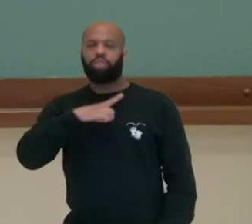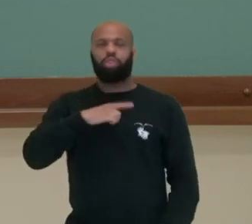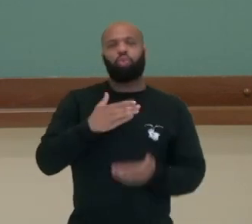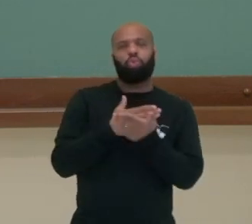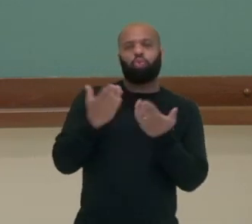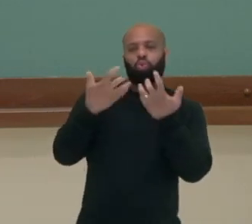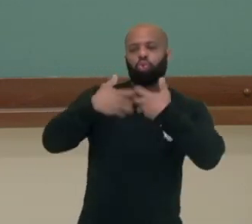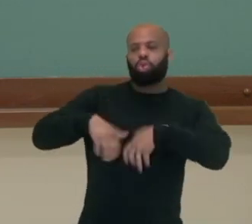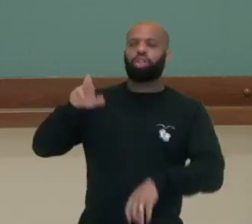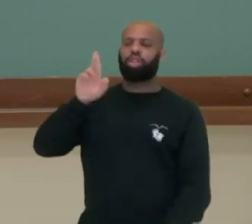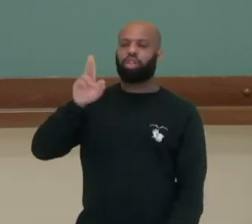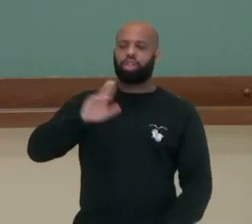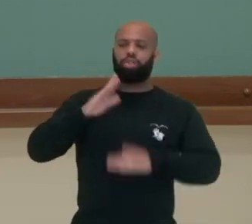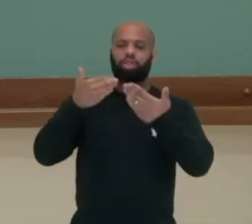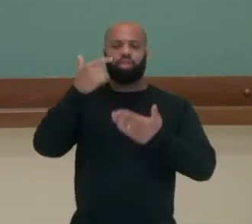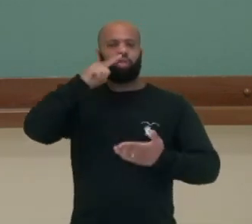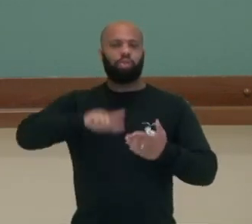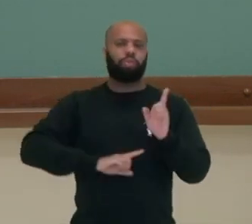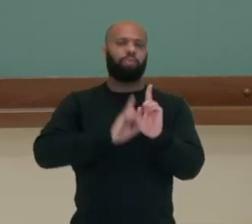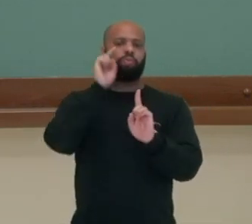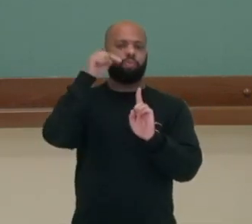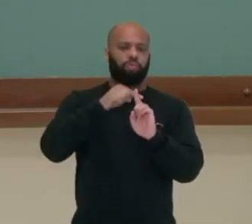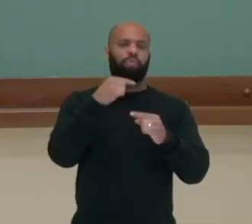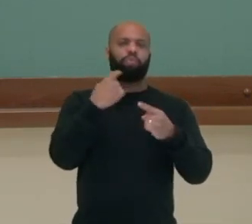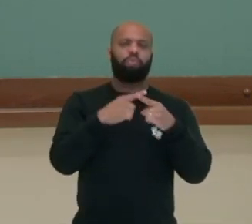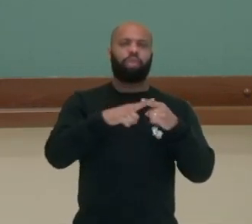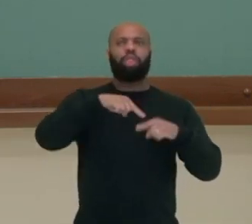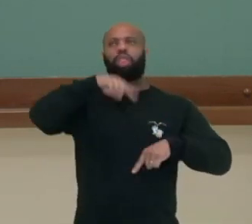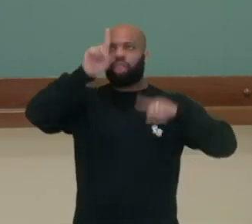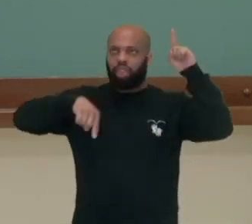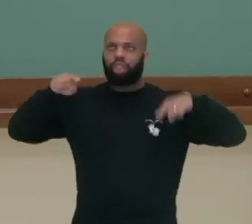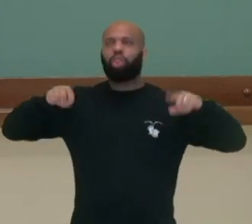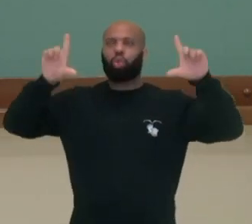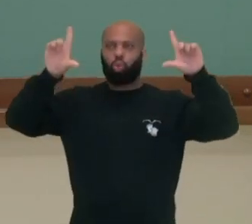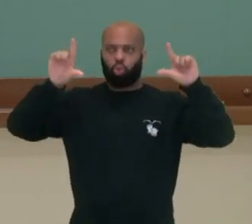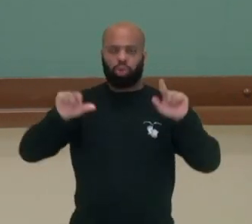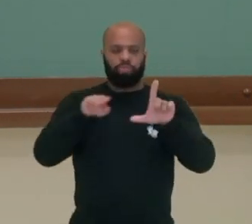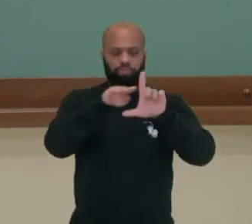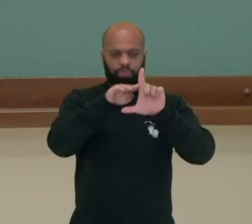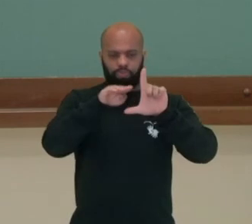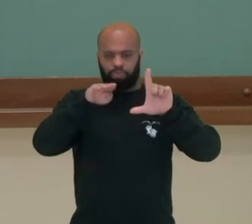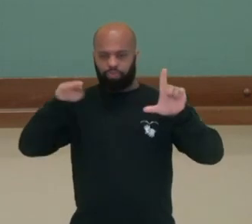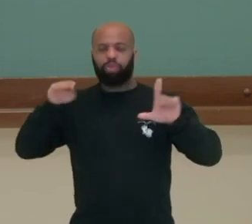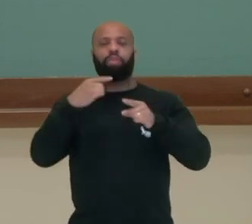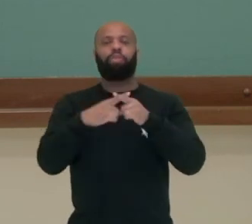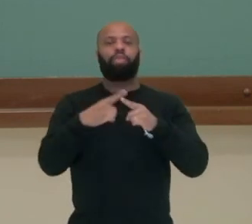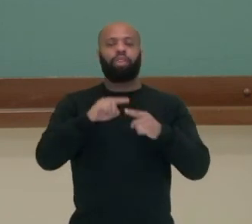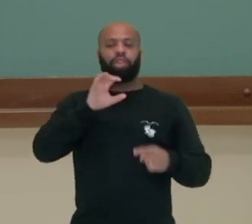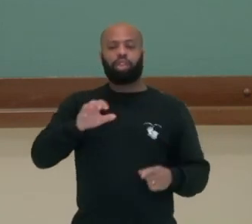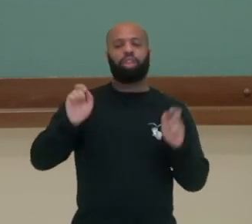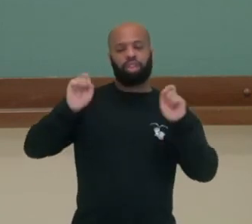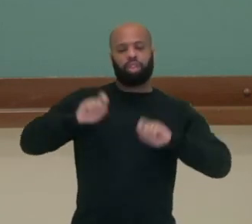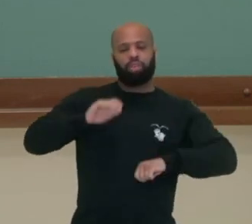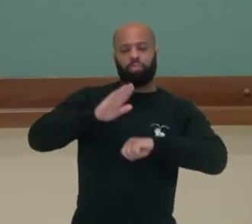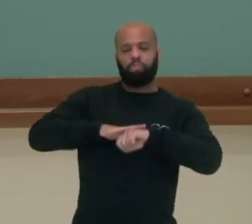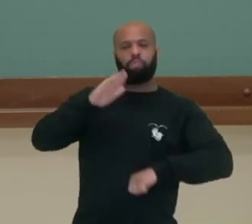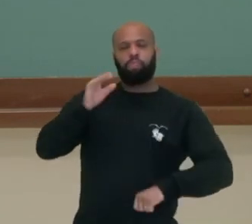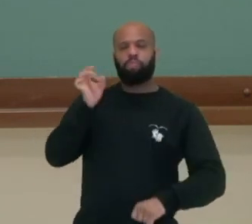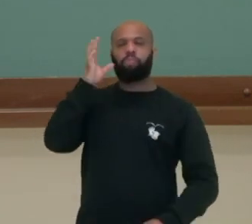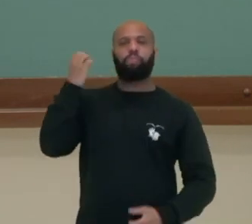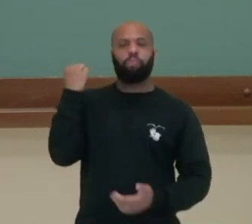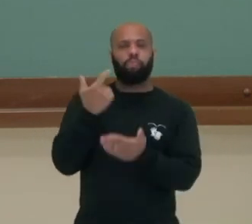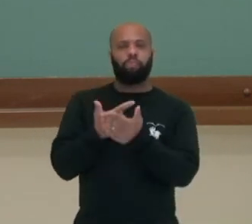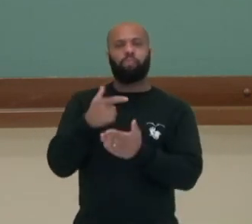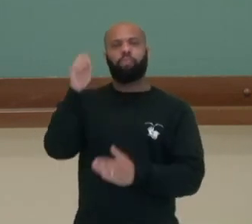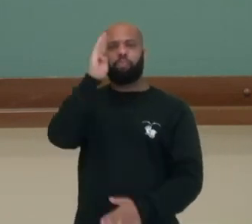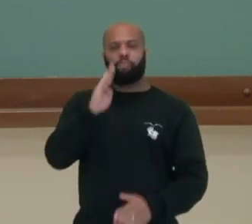vigor e conseguiu seu objetivo. A inflação foi reduzida drasticamente, o que aumentou o poder de compra dos brasileiros